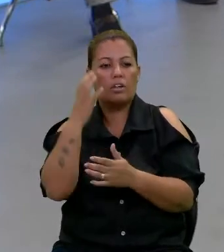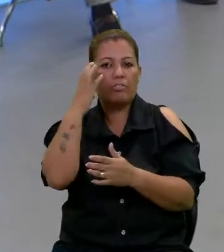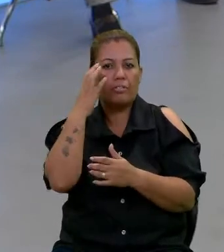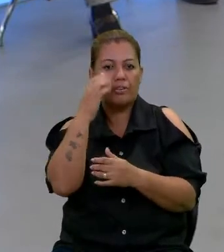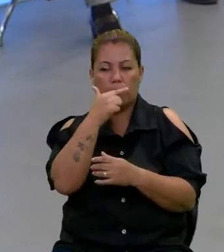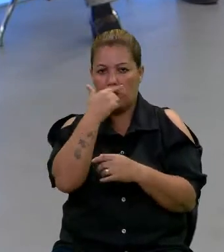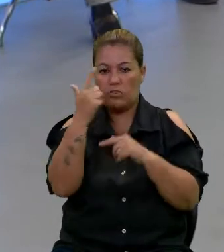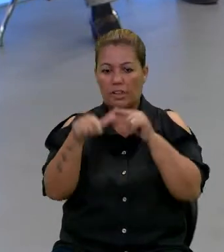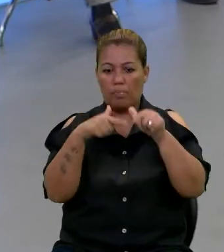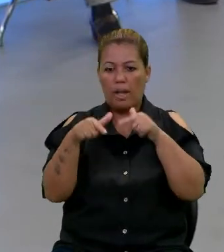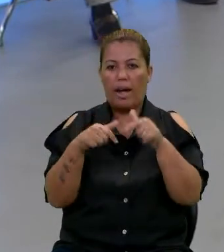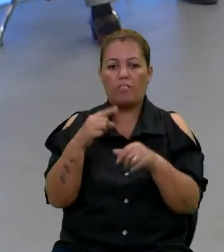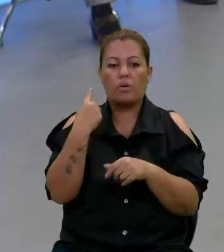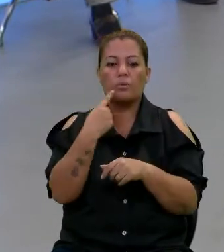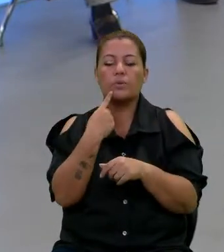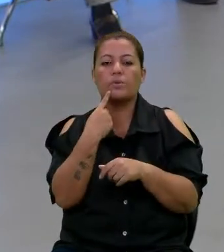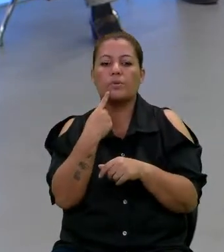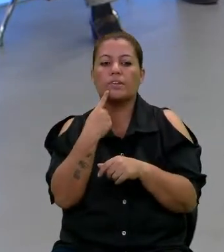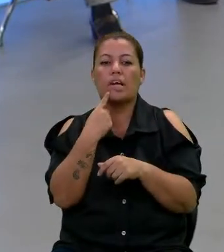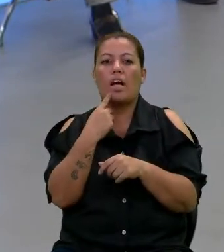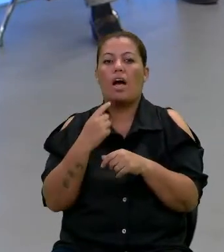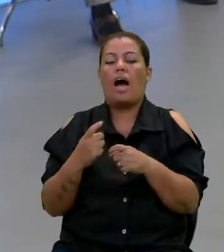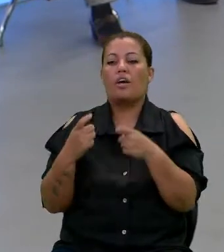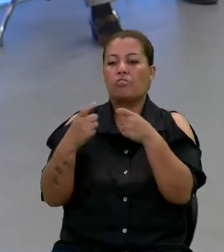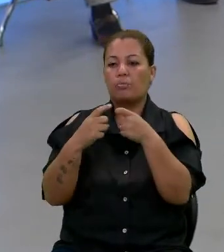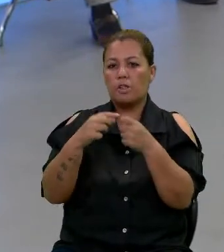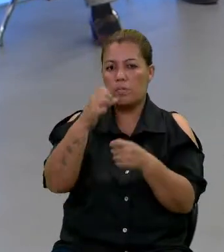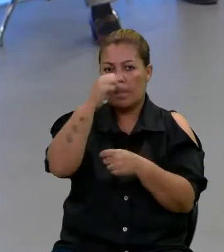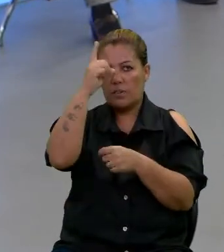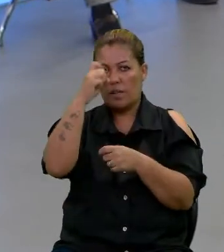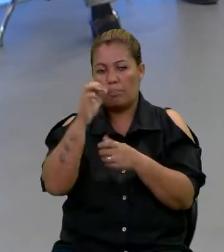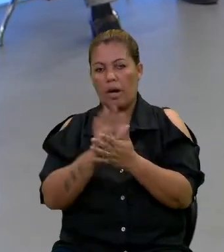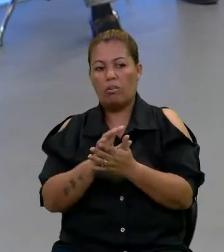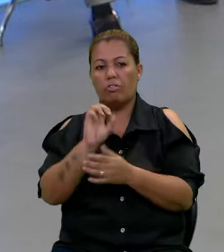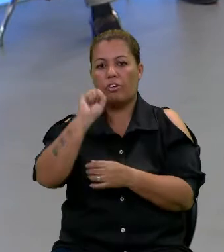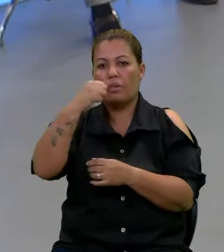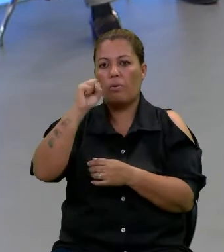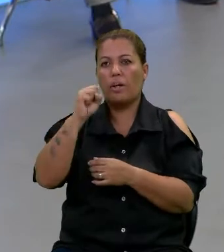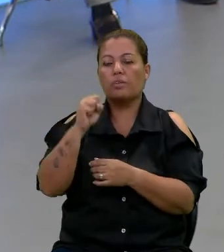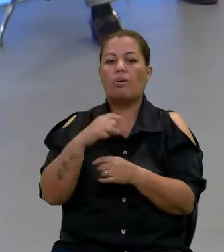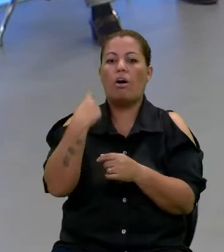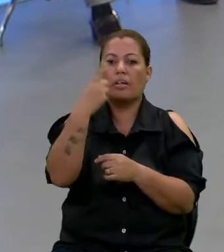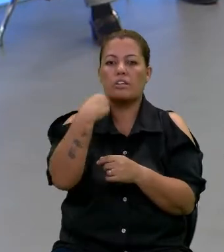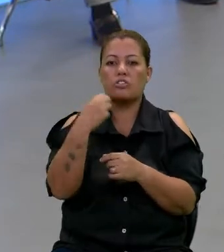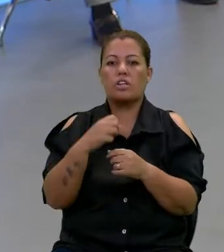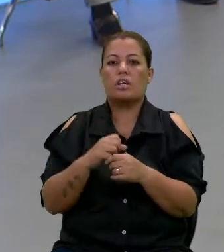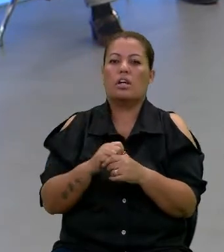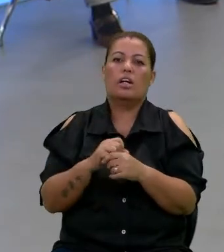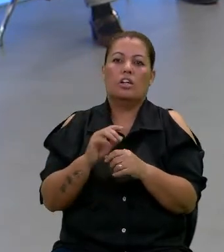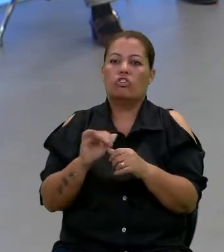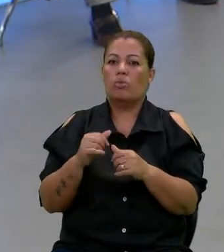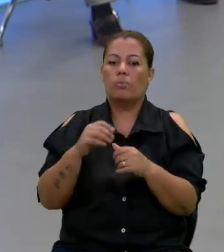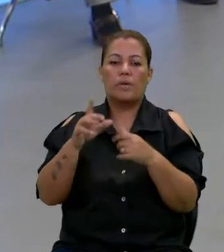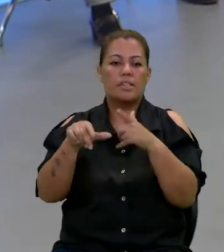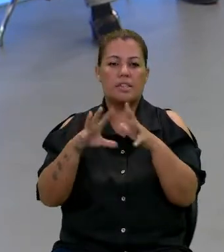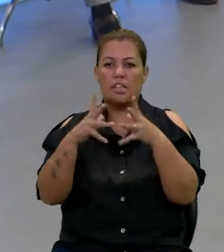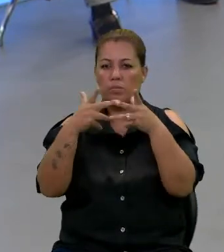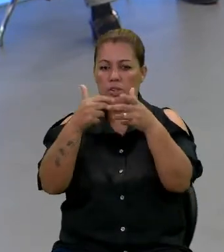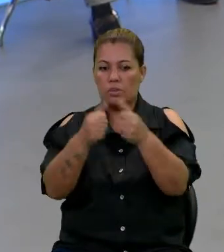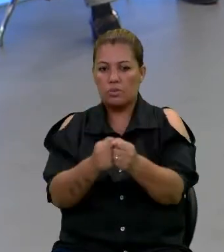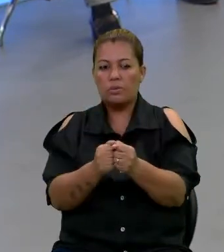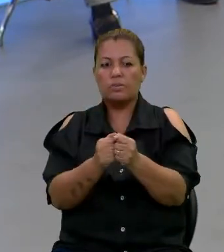para outra fono que já trabalhava com surdo. Aí eu fui para o hospital São Paulo, foram oito horas de, tipo,